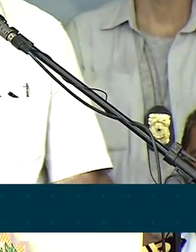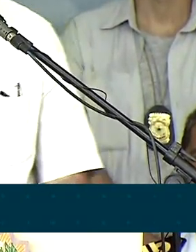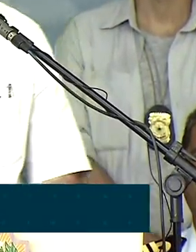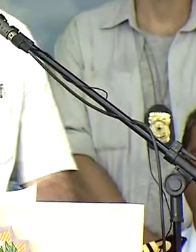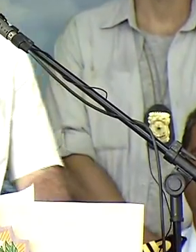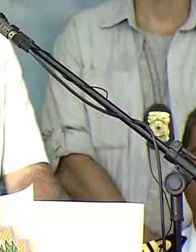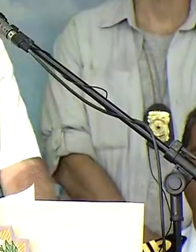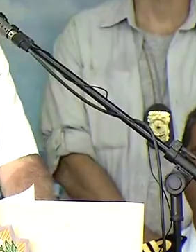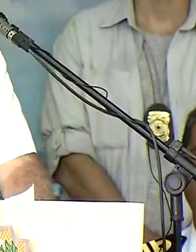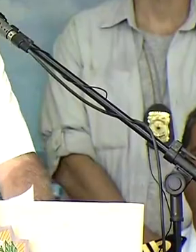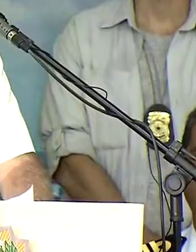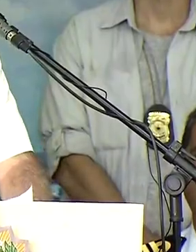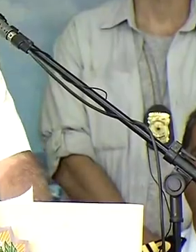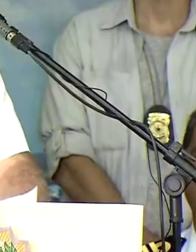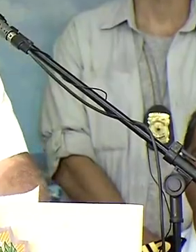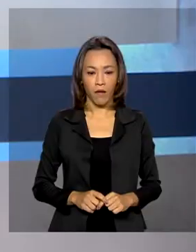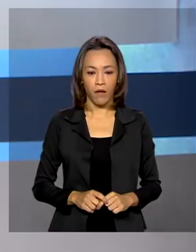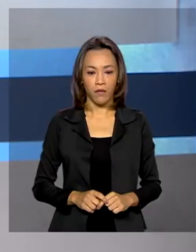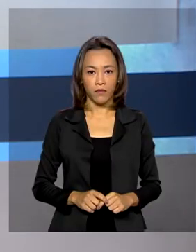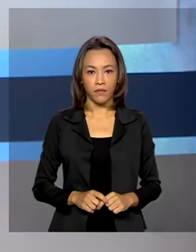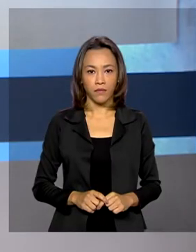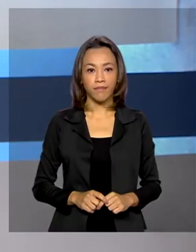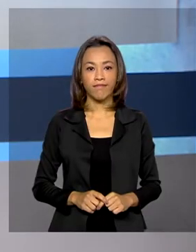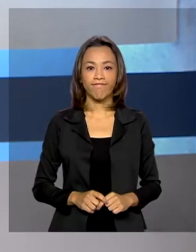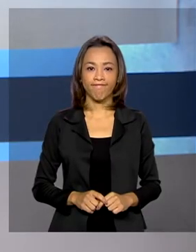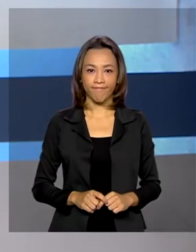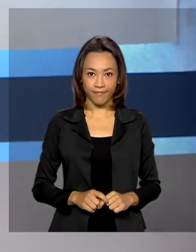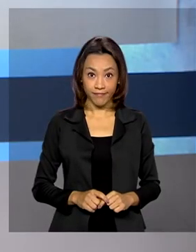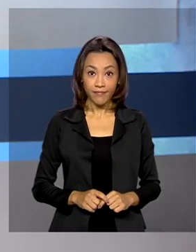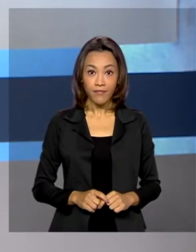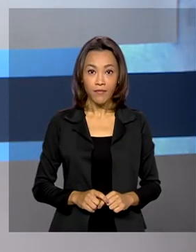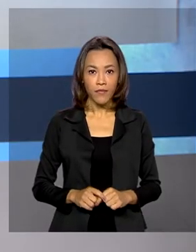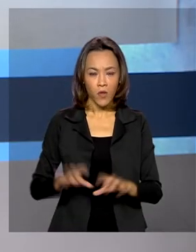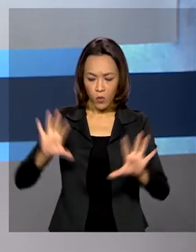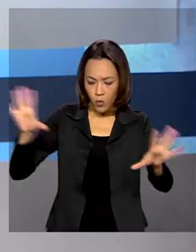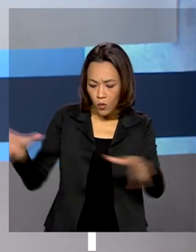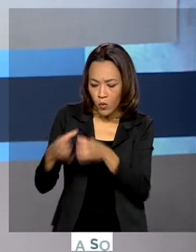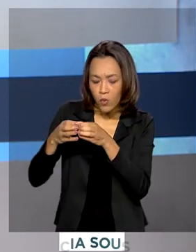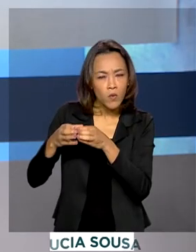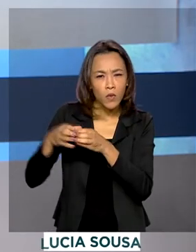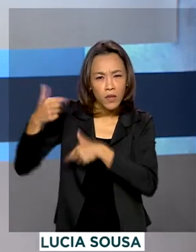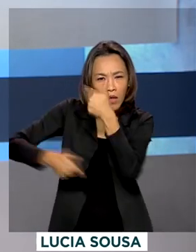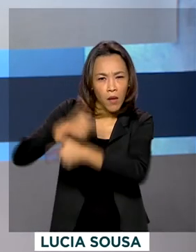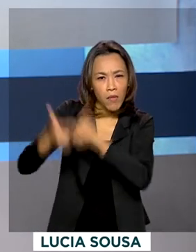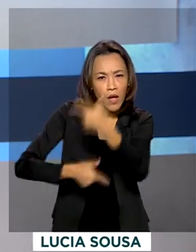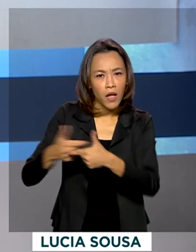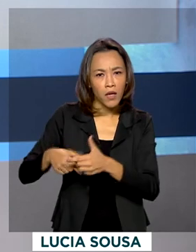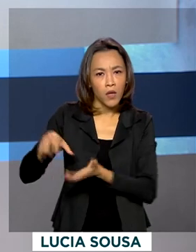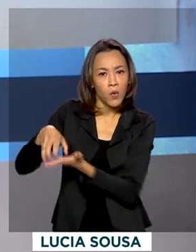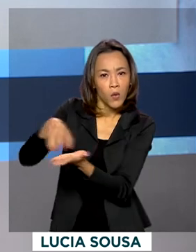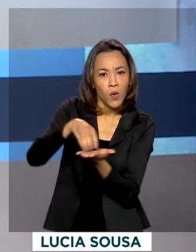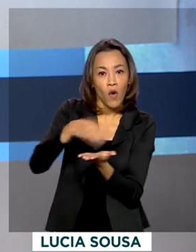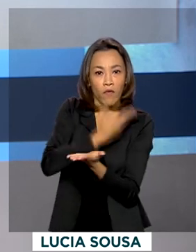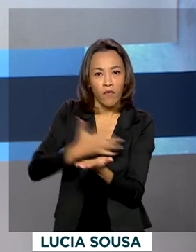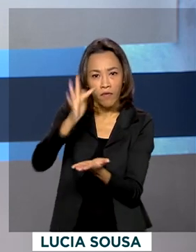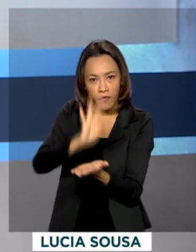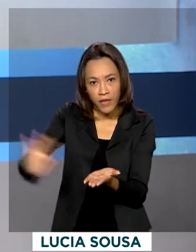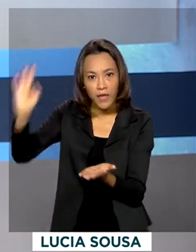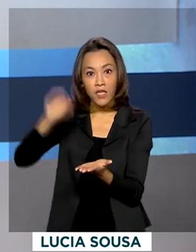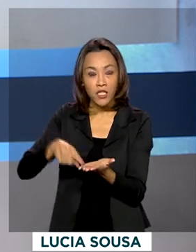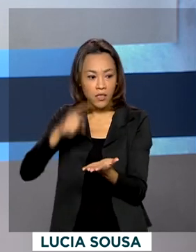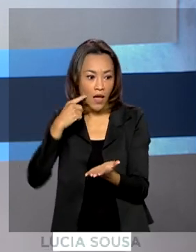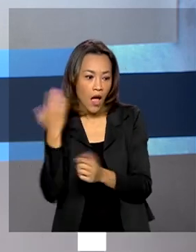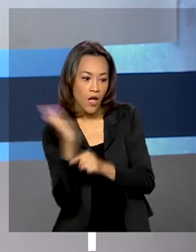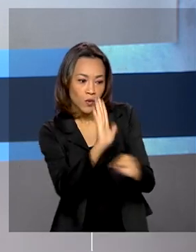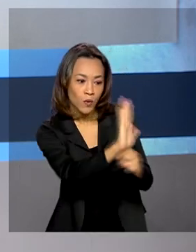anos, não. Pode ter certeza. Uma ação integrada de órgãos federais está resgatando trabalhadores